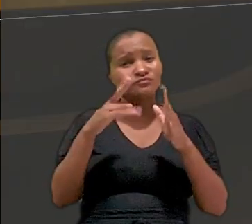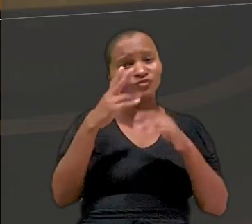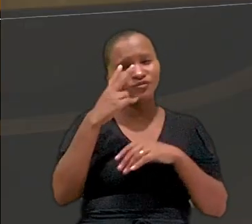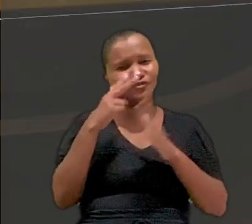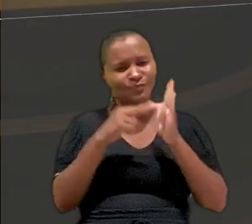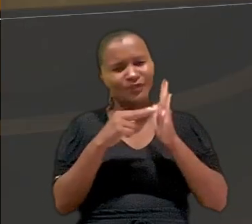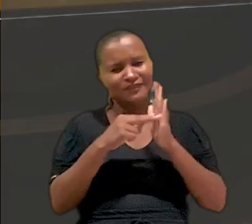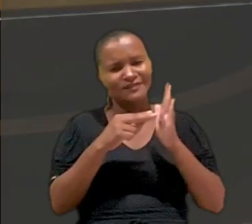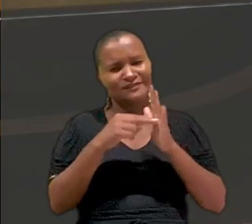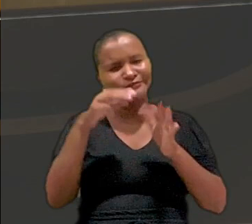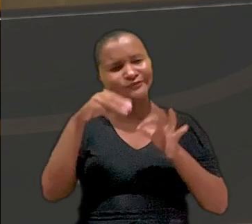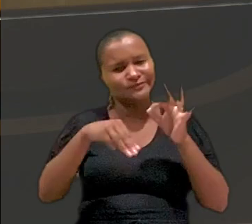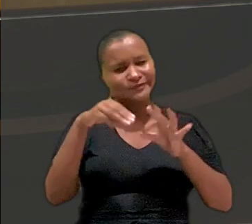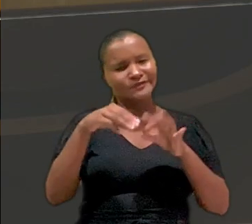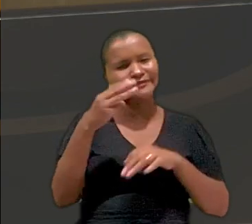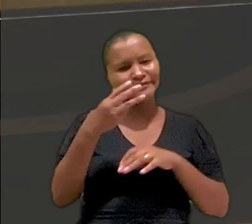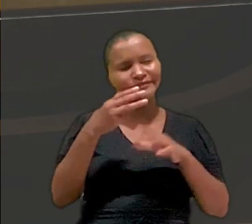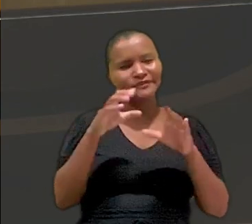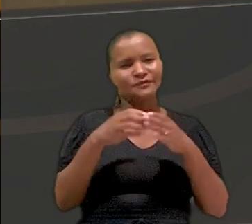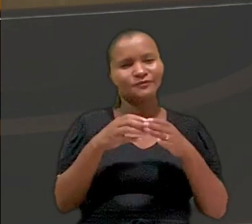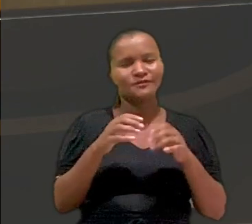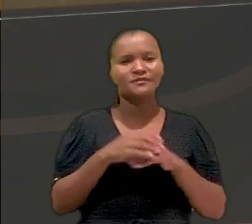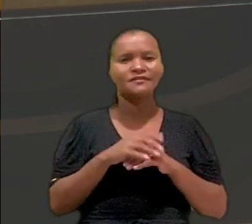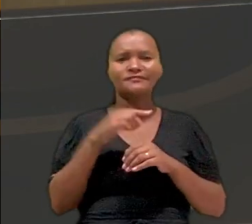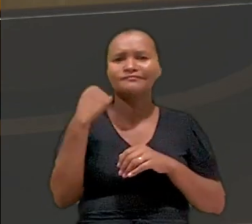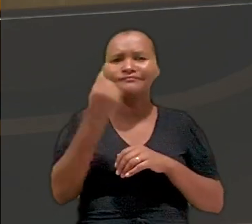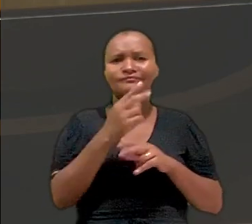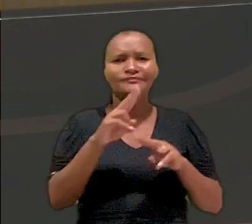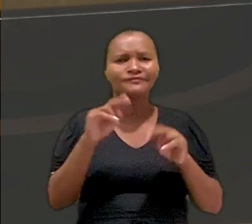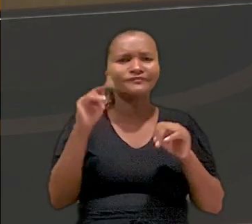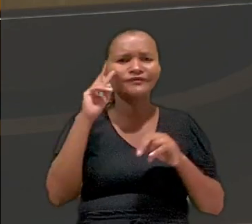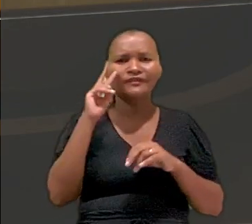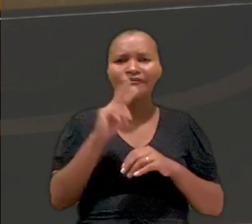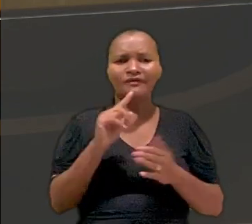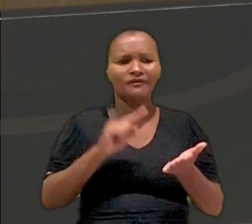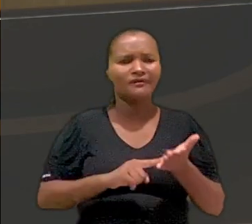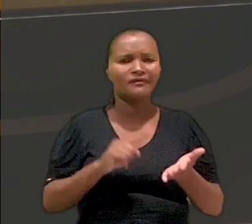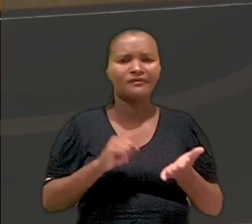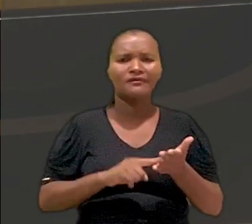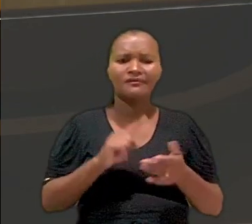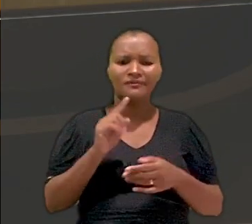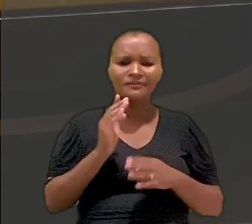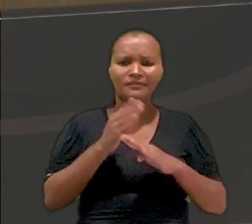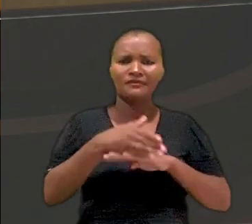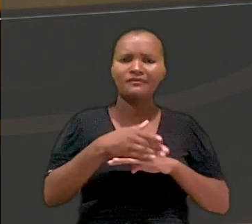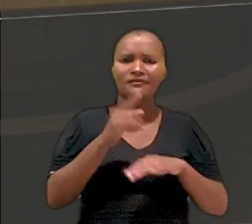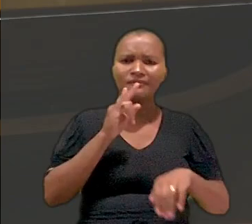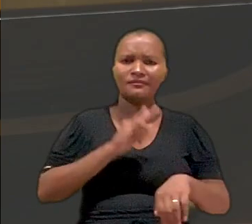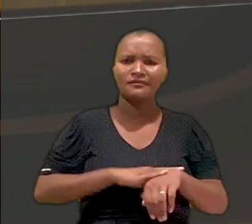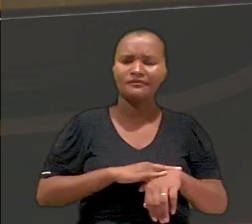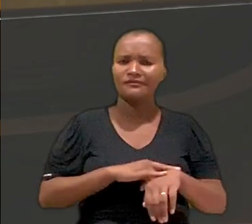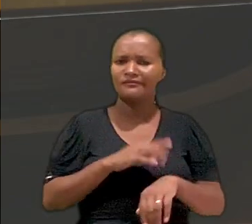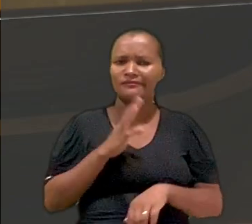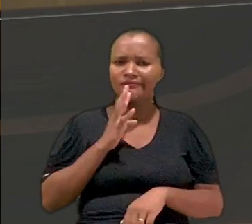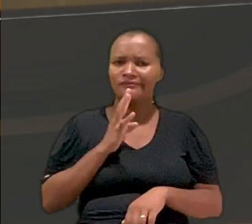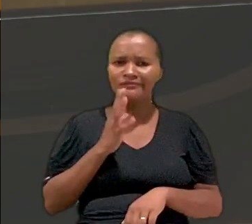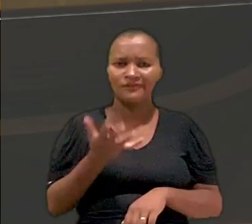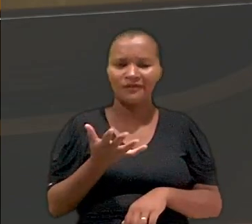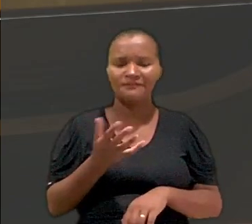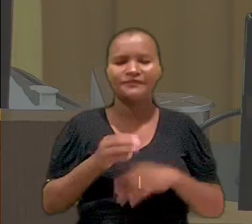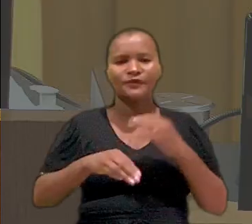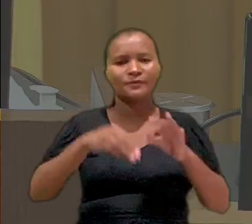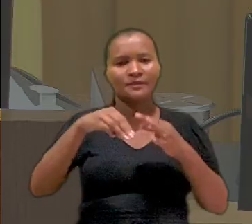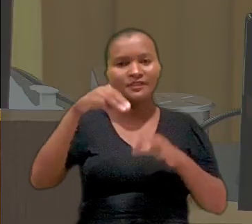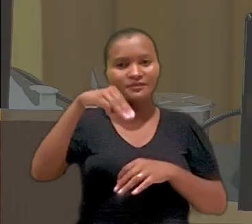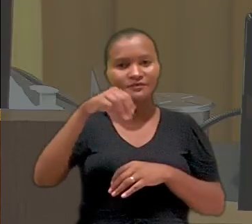chamou a atenção dos ministros da terceira turma. Eu nunca realmente tinha ouvido falar de biometria para acessar o banheiro. É um caso que eu realmente não